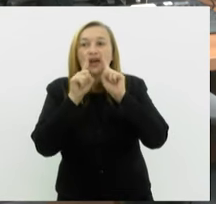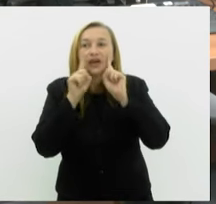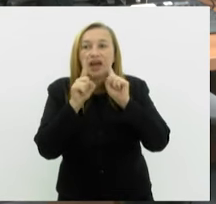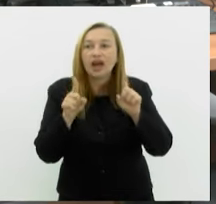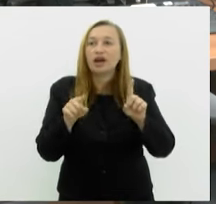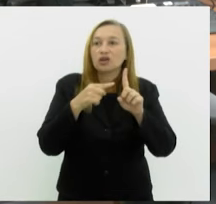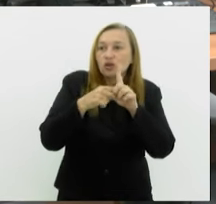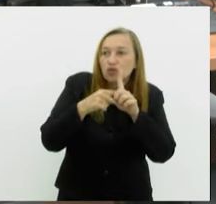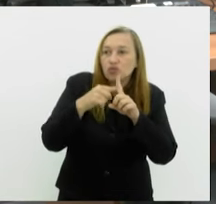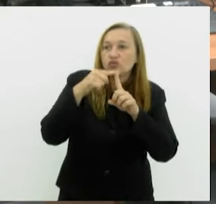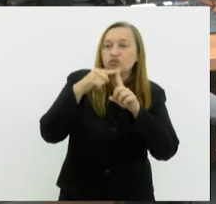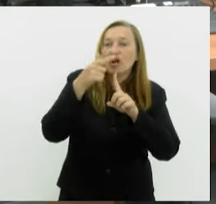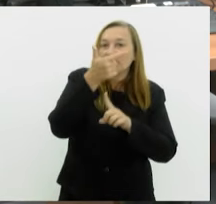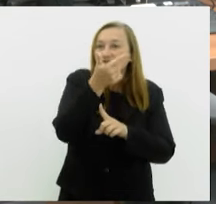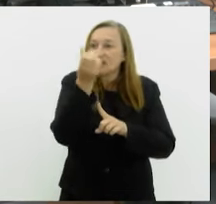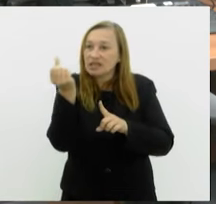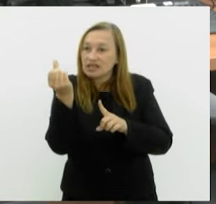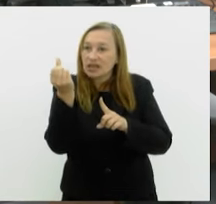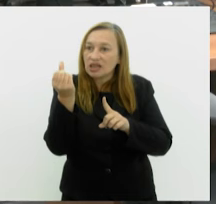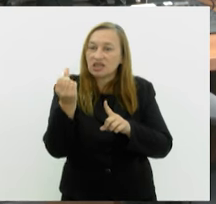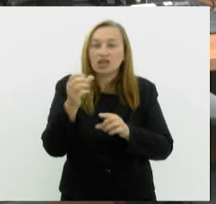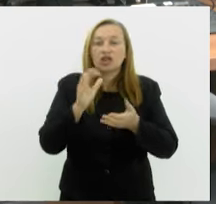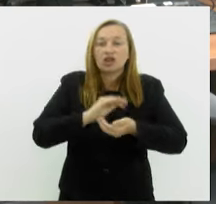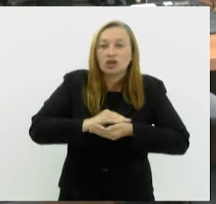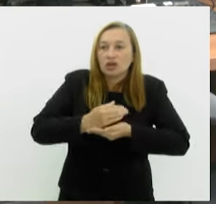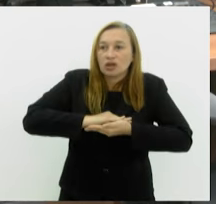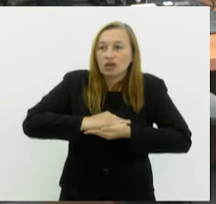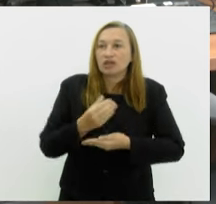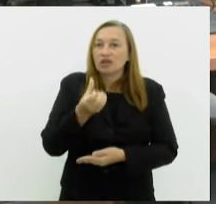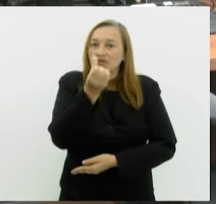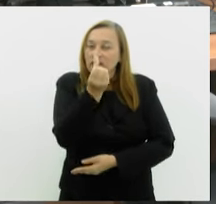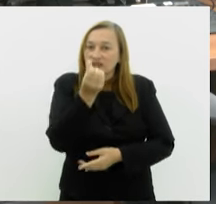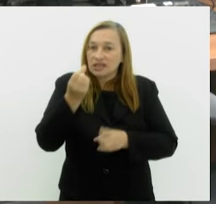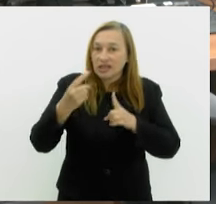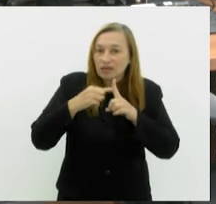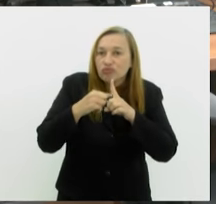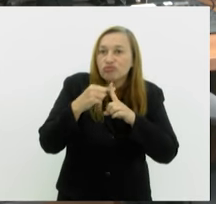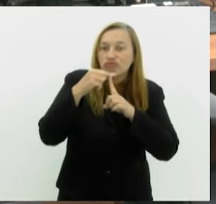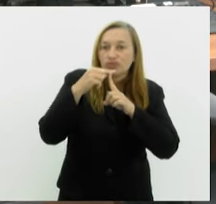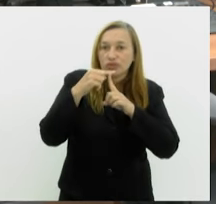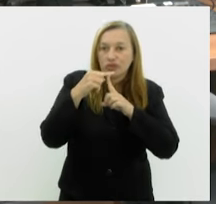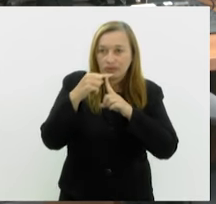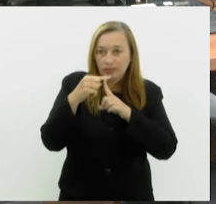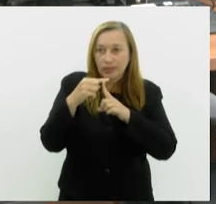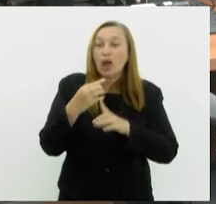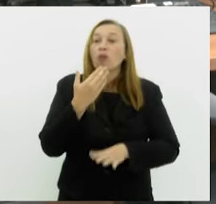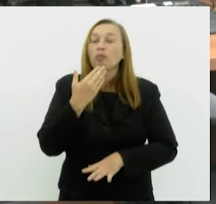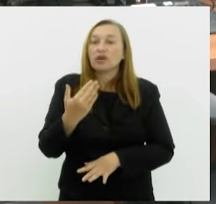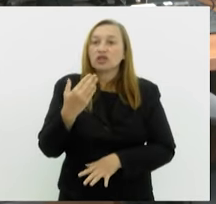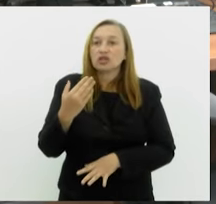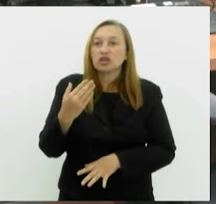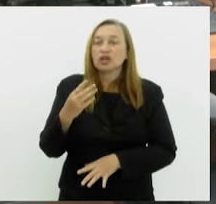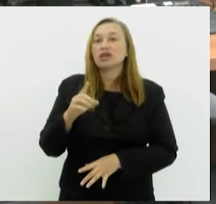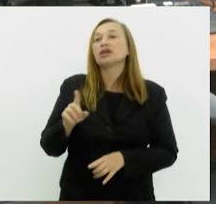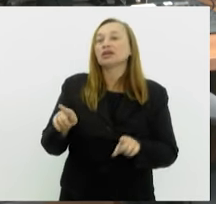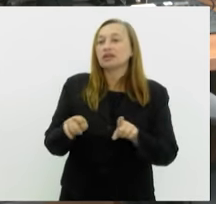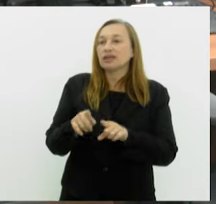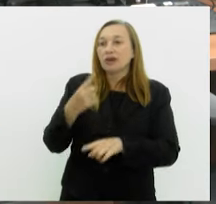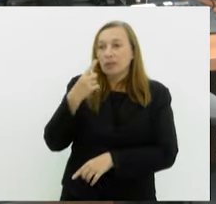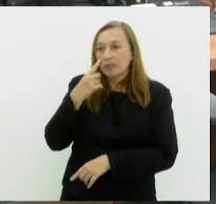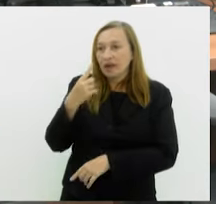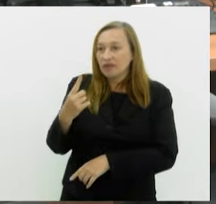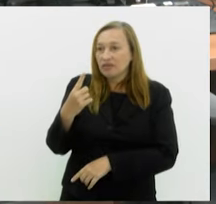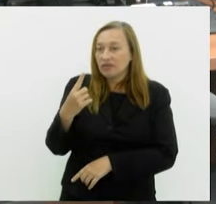nublado e 26 graus. Rio das Ostras, 26 graus com céu limpo. Vou pedir para o nosso diretor imagens aqui do nosso